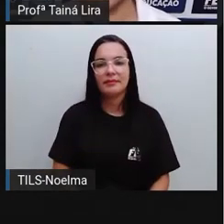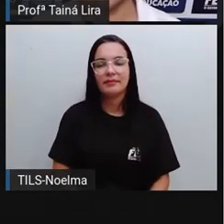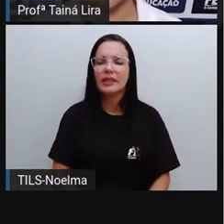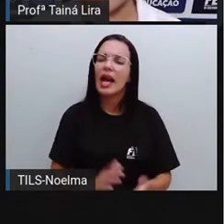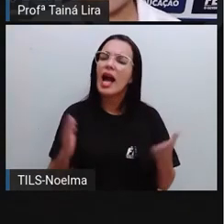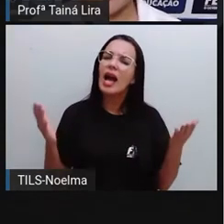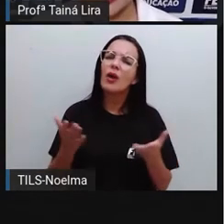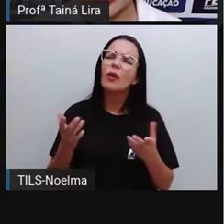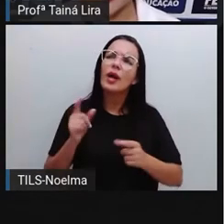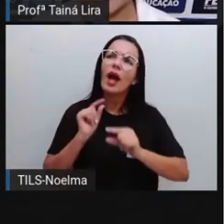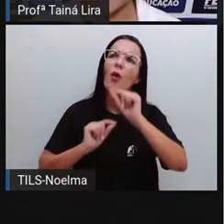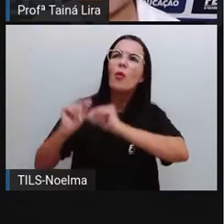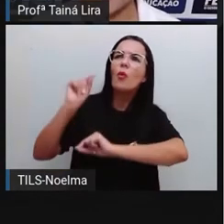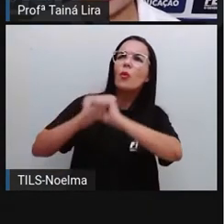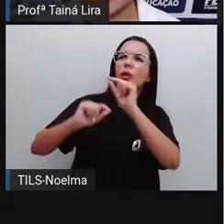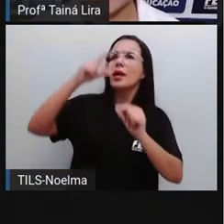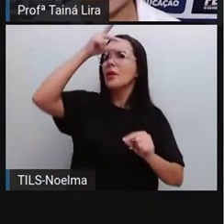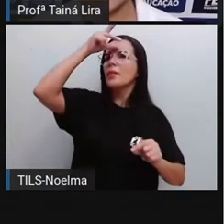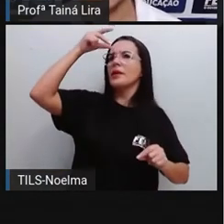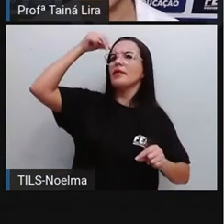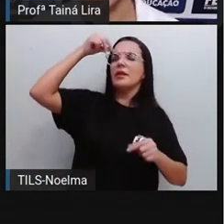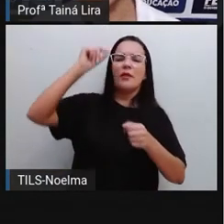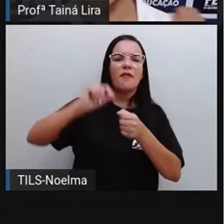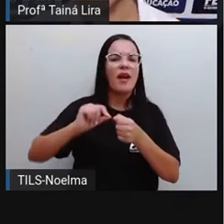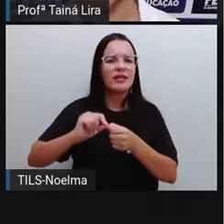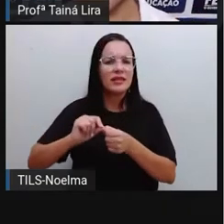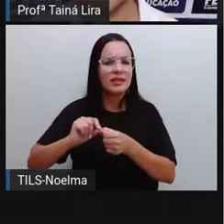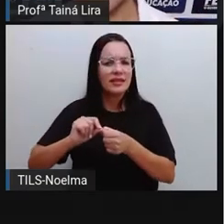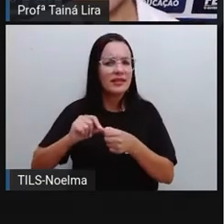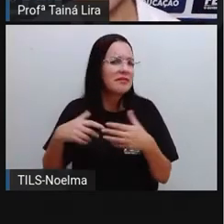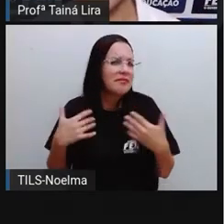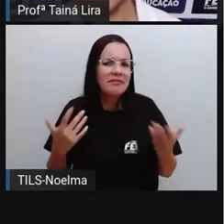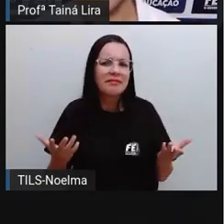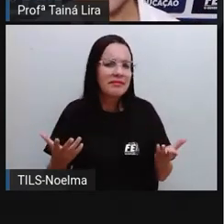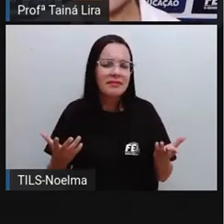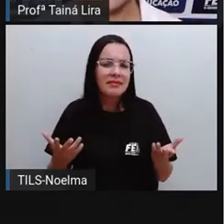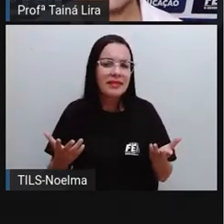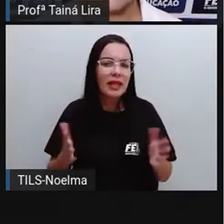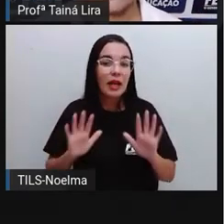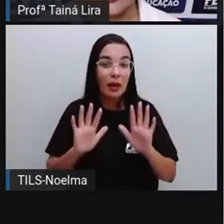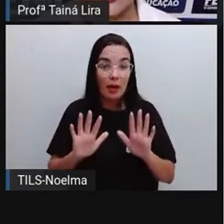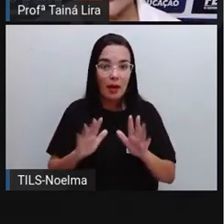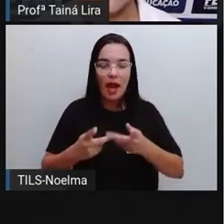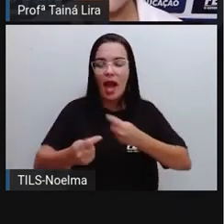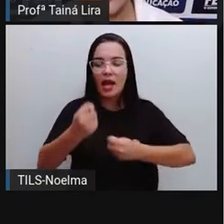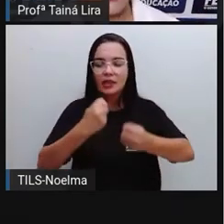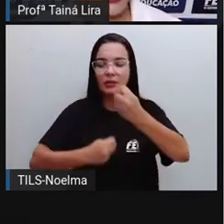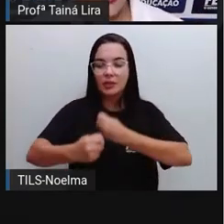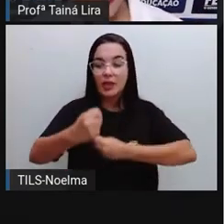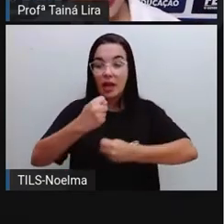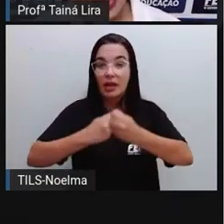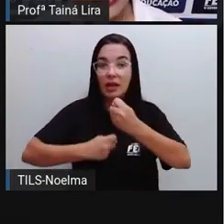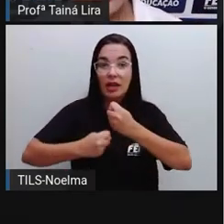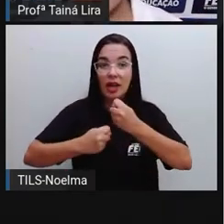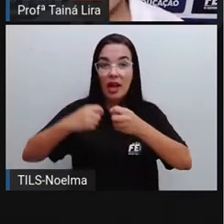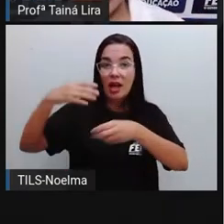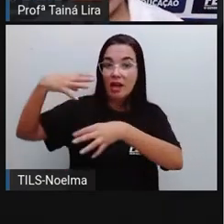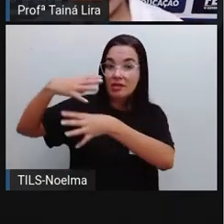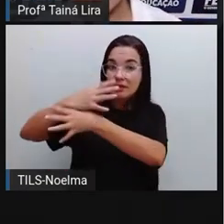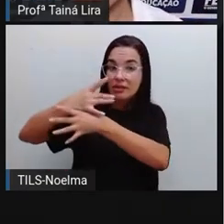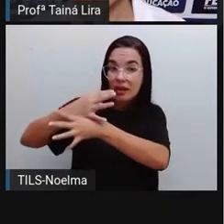Funções do prefeito. Então, o que o prefeito faz para administrar a cidade,